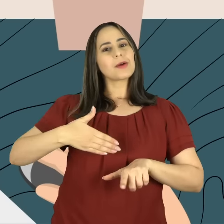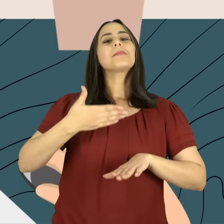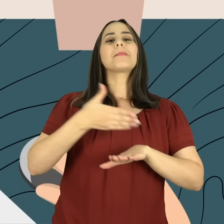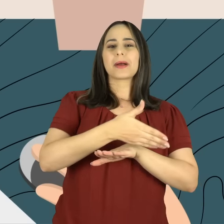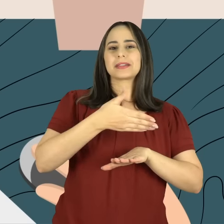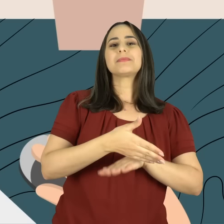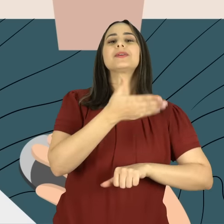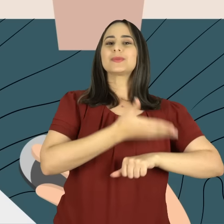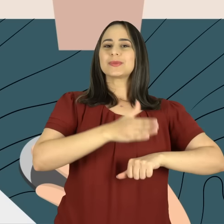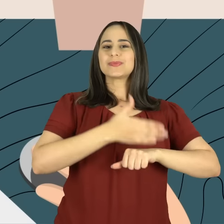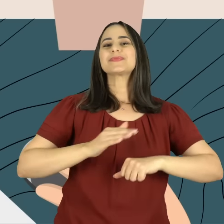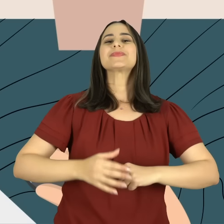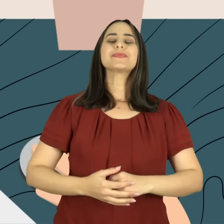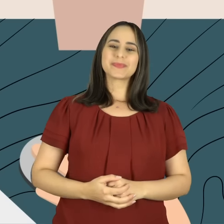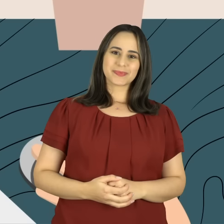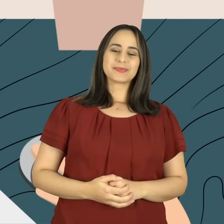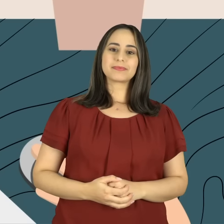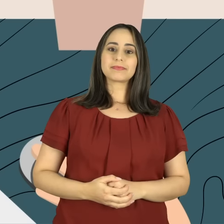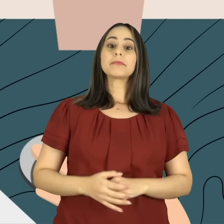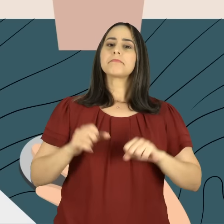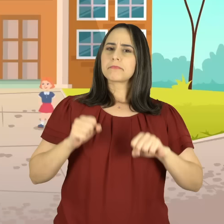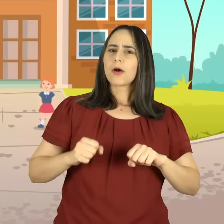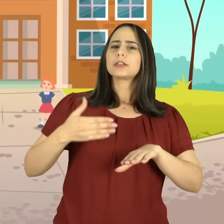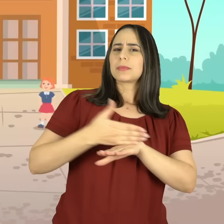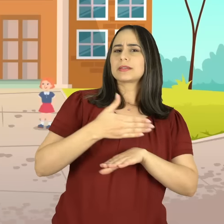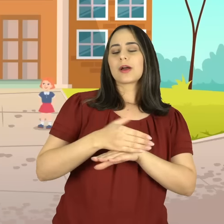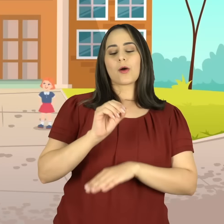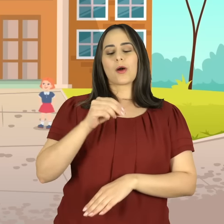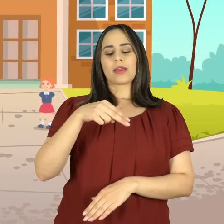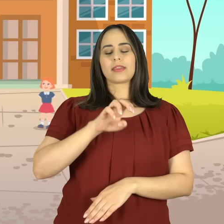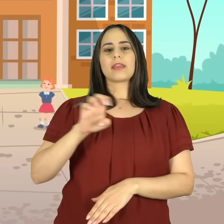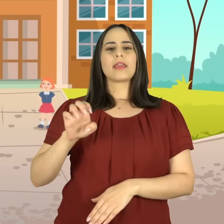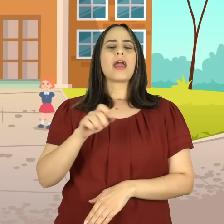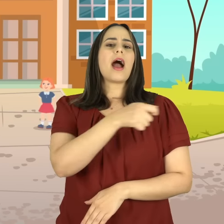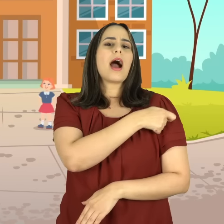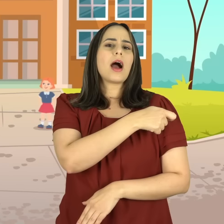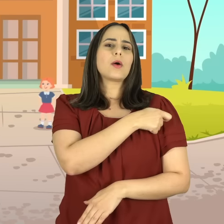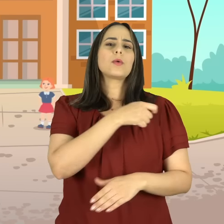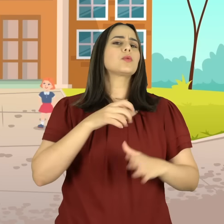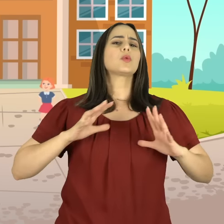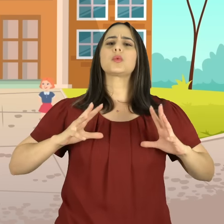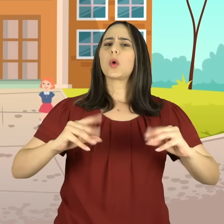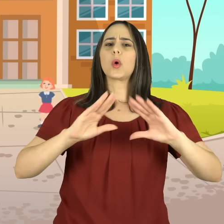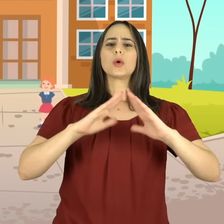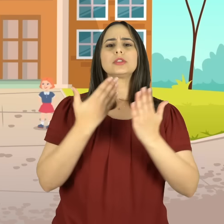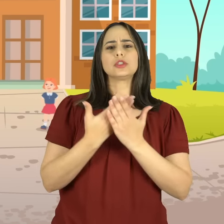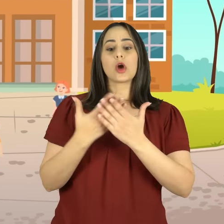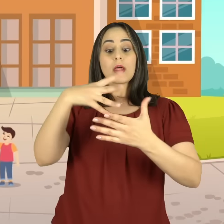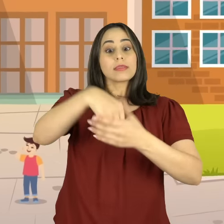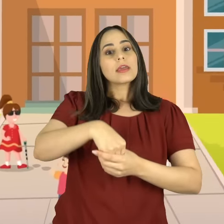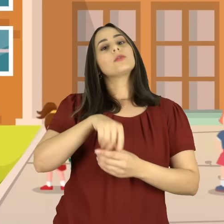certificado pela participação nesta capacitação. Poderão participar da ONE estudantes de todos os